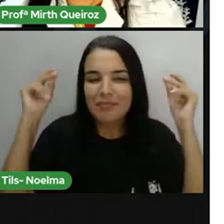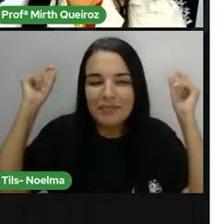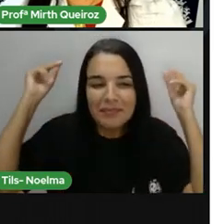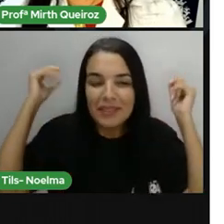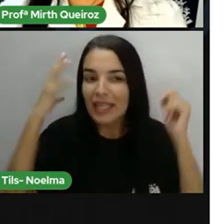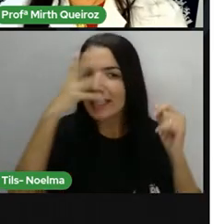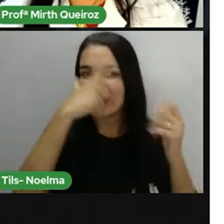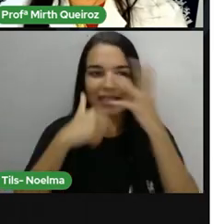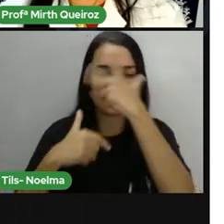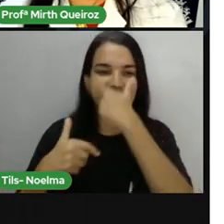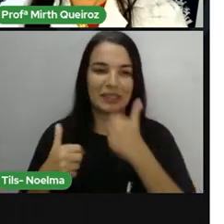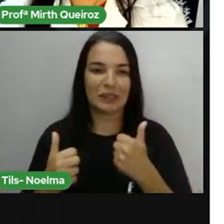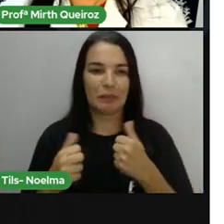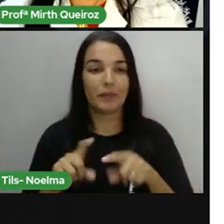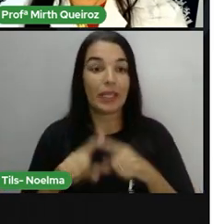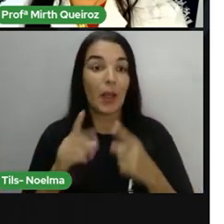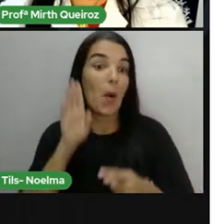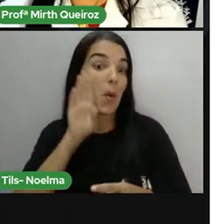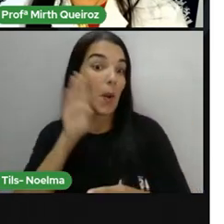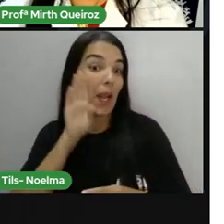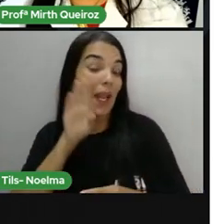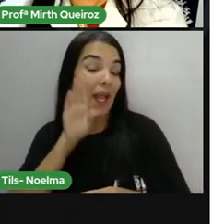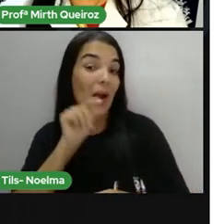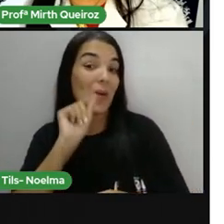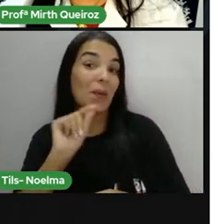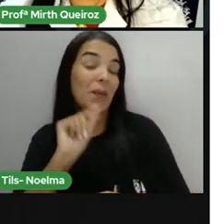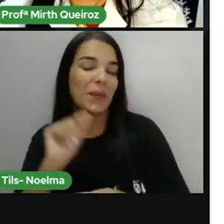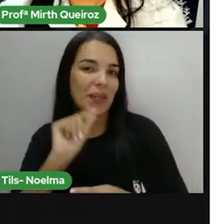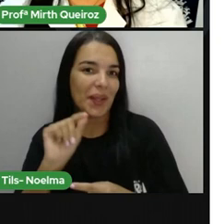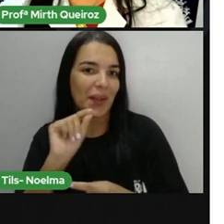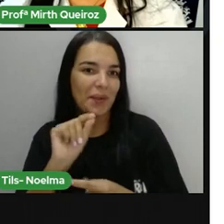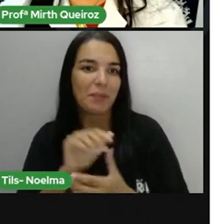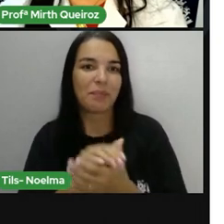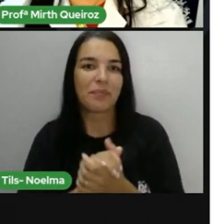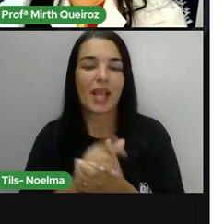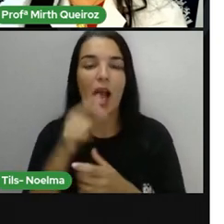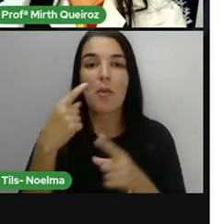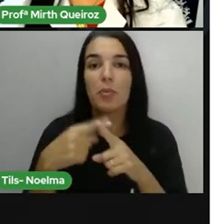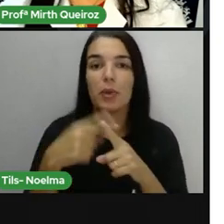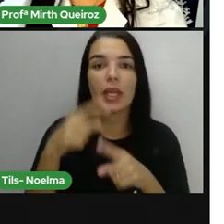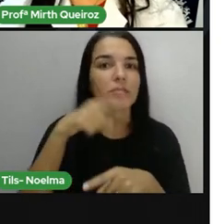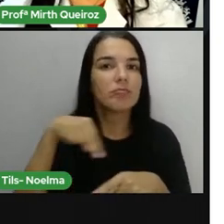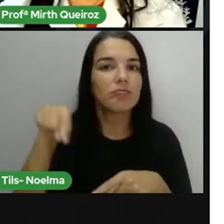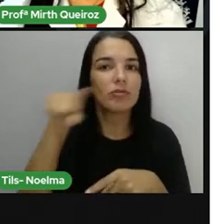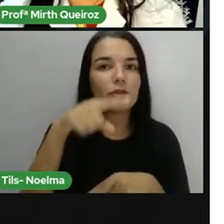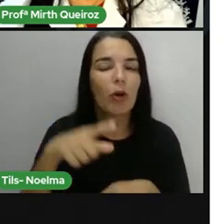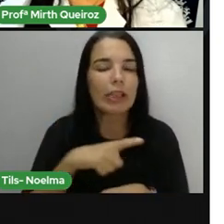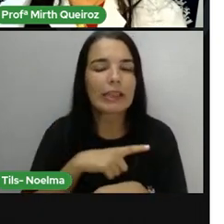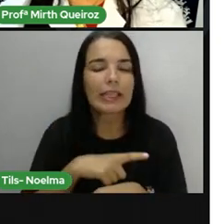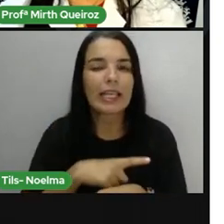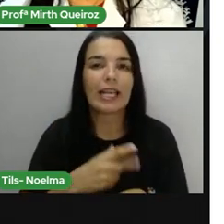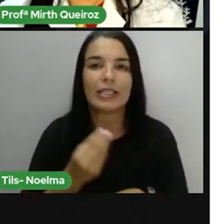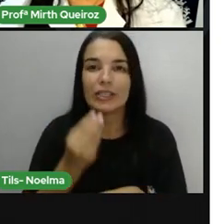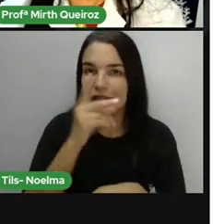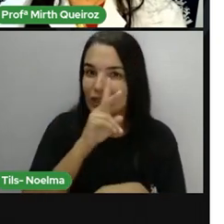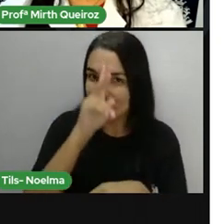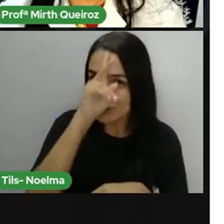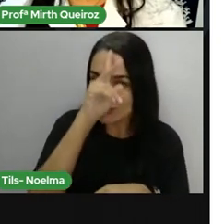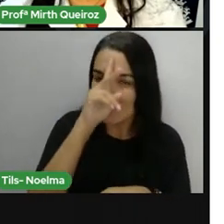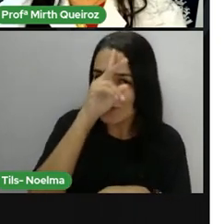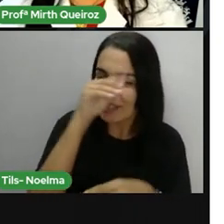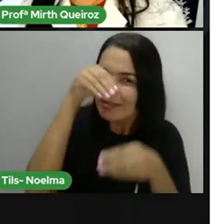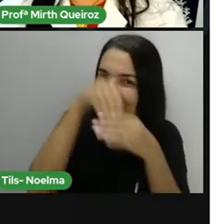lindos E o mais legal, o mais interessante De tudo aí É porque todos eles carregam um pouquinho Da nossa